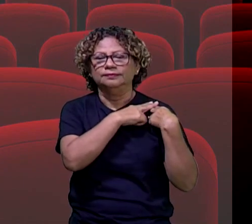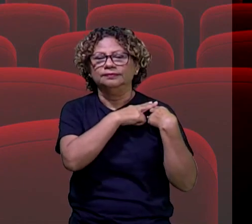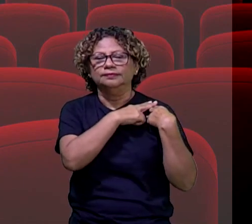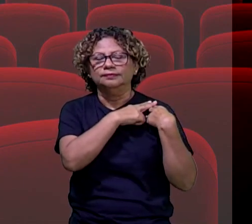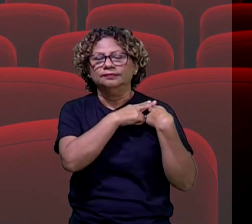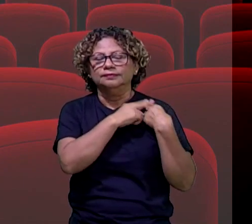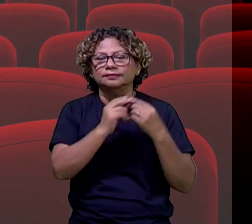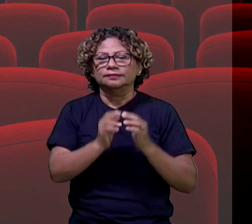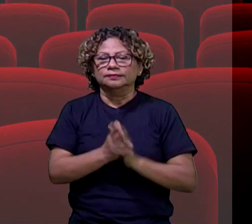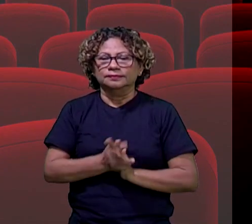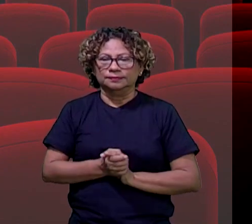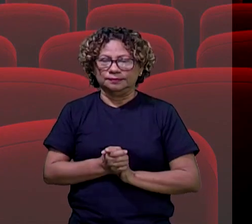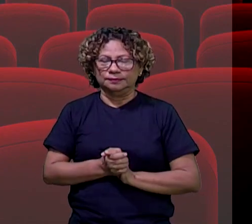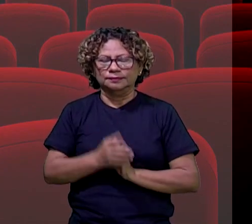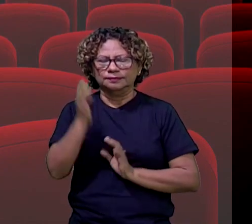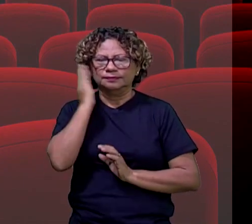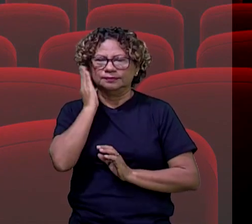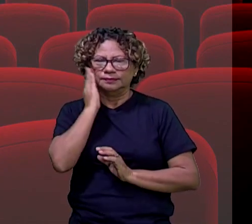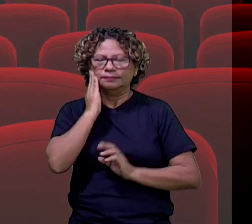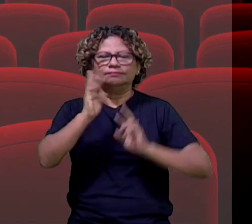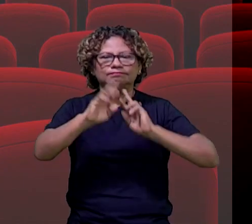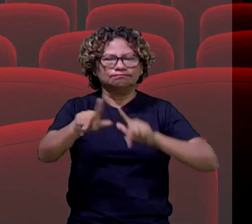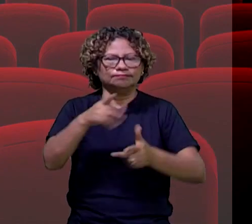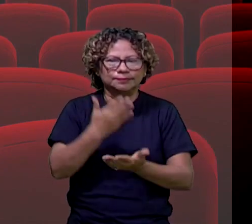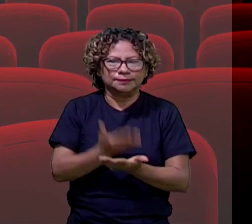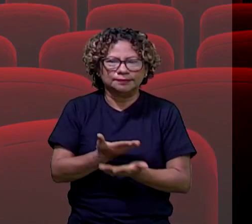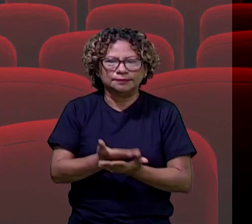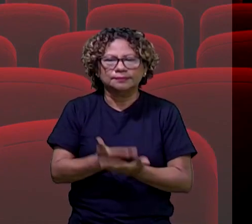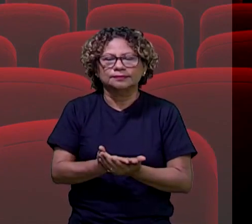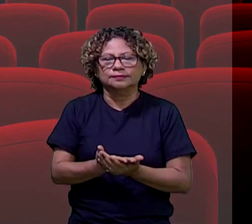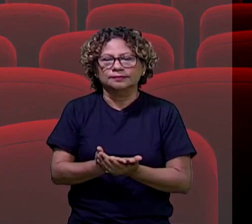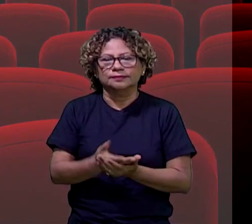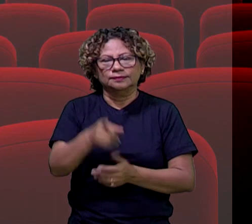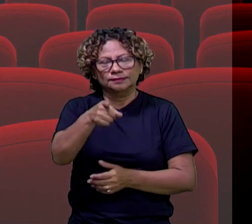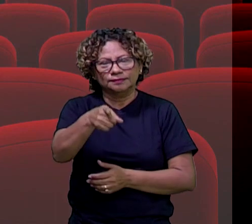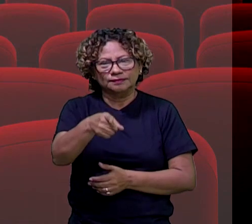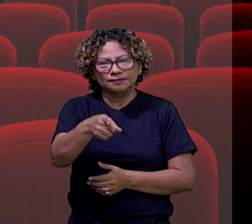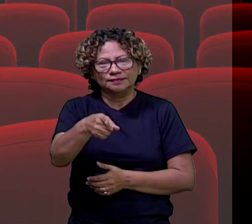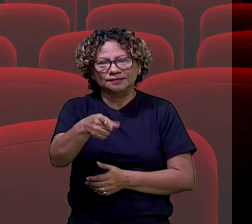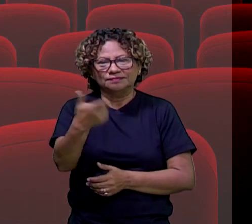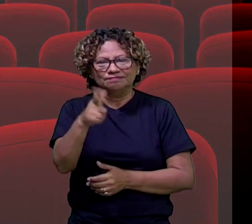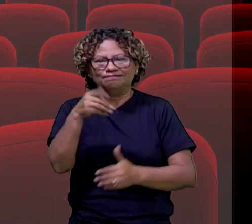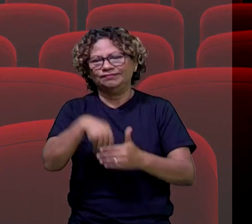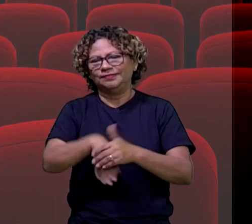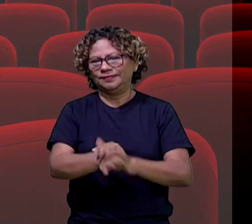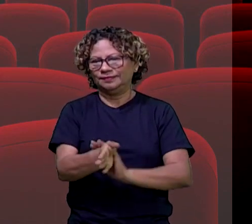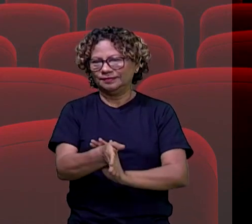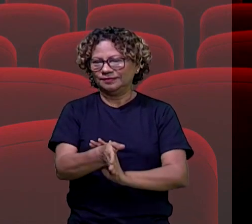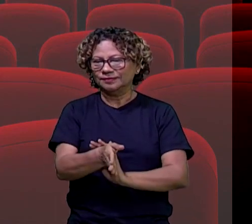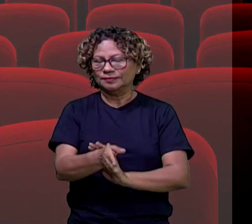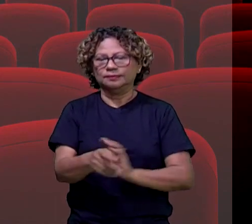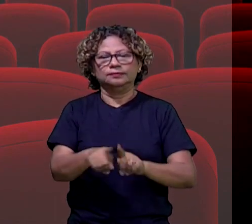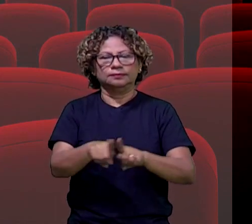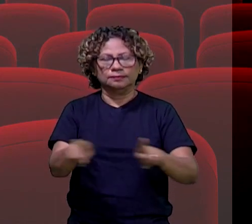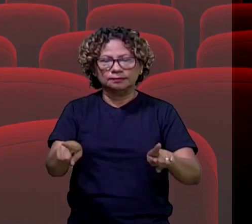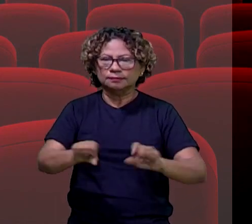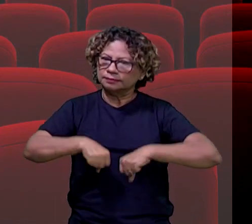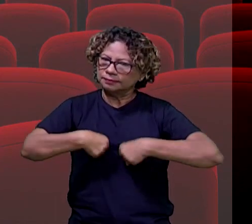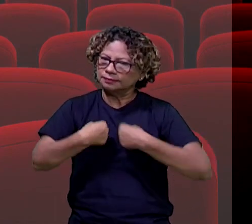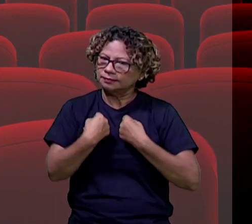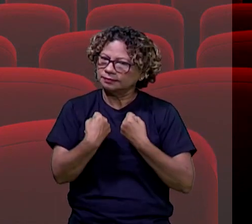virtuais. Eu sei que é uma maneira diferente de estudar, vocês não estavam habituados, mas se